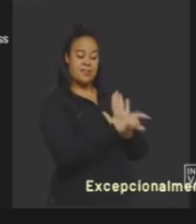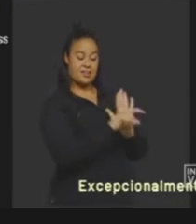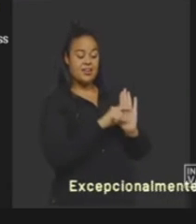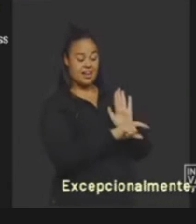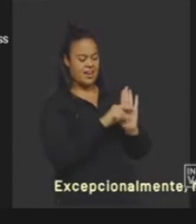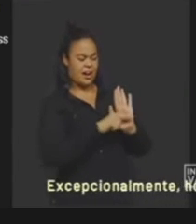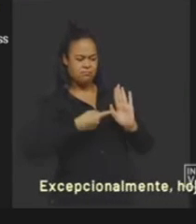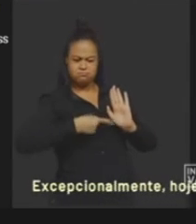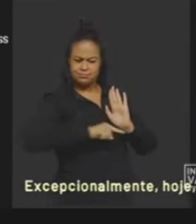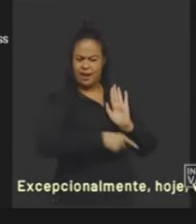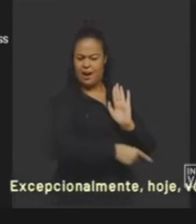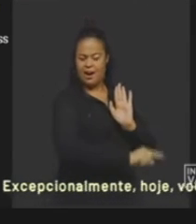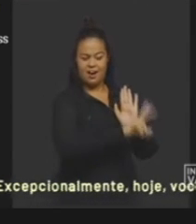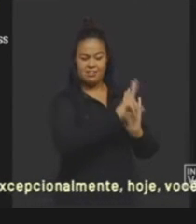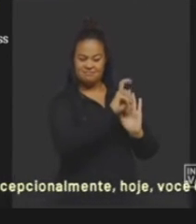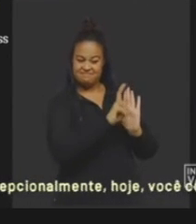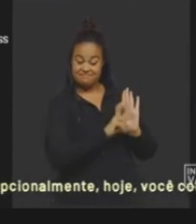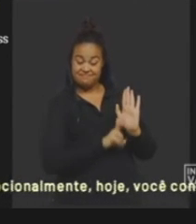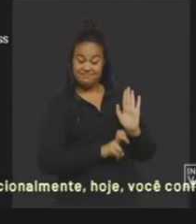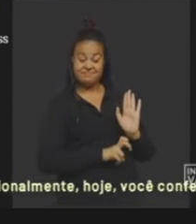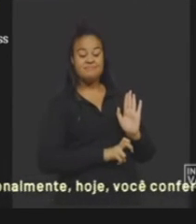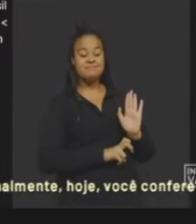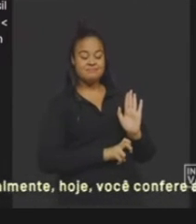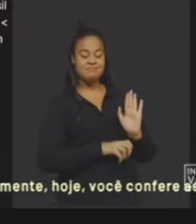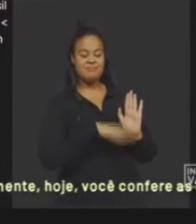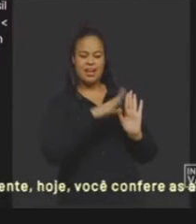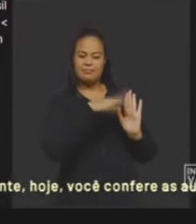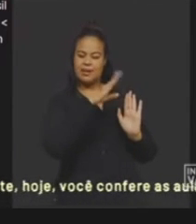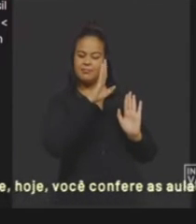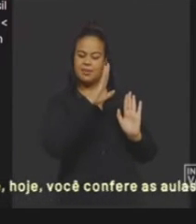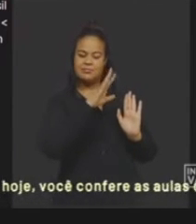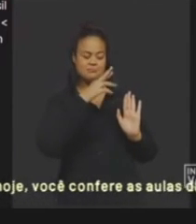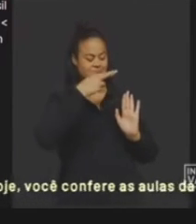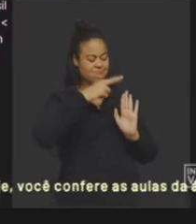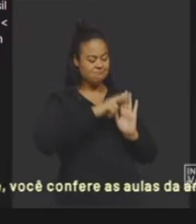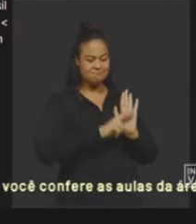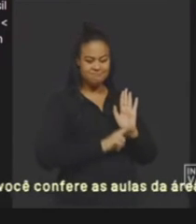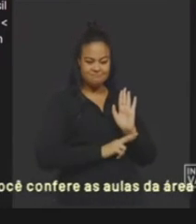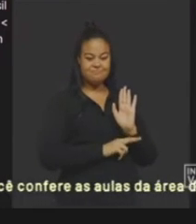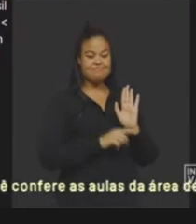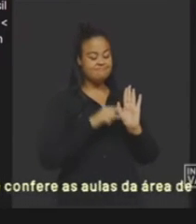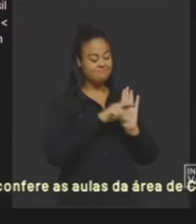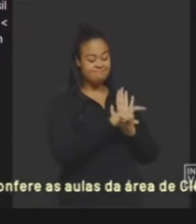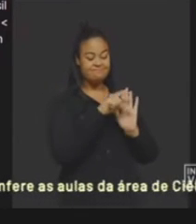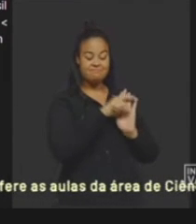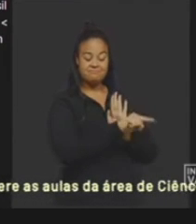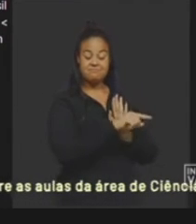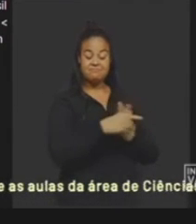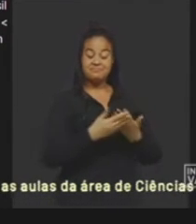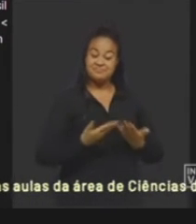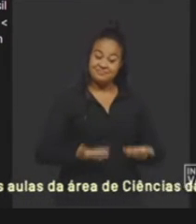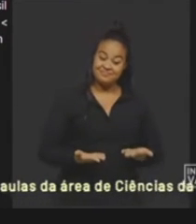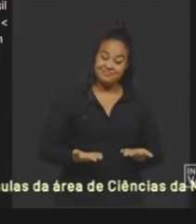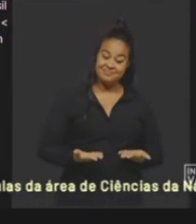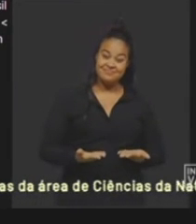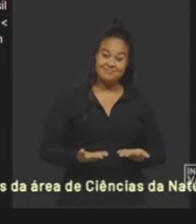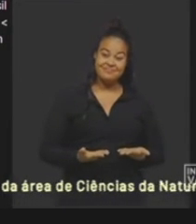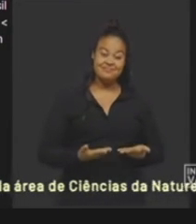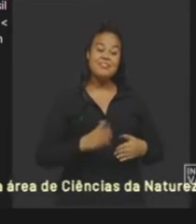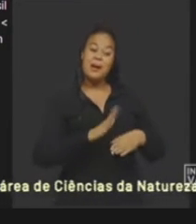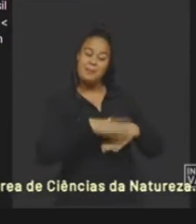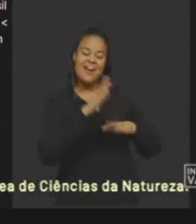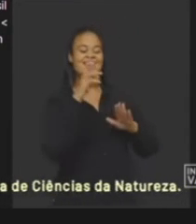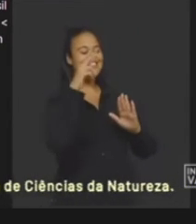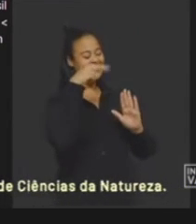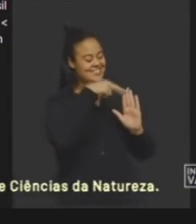aprofundar no assunto um pouquinho mais de referências para vocês no mais opa mais um pouquinho de